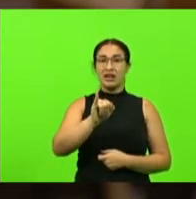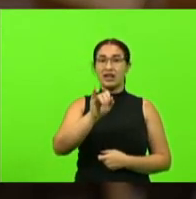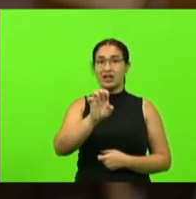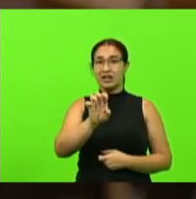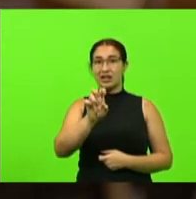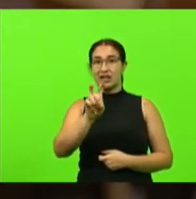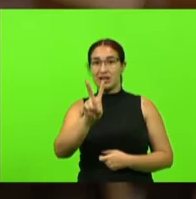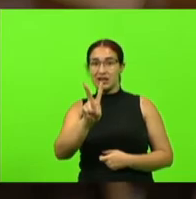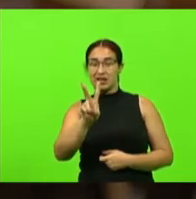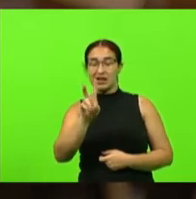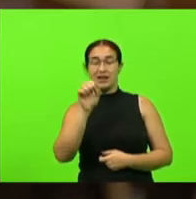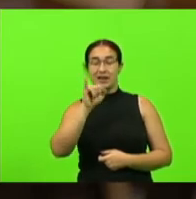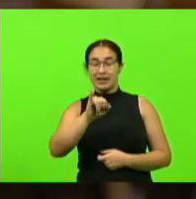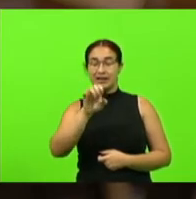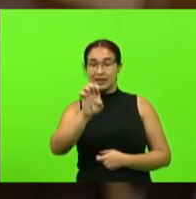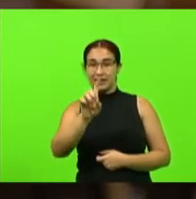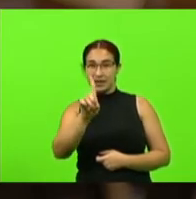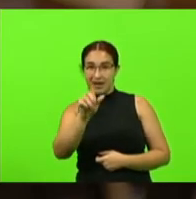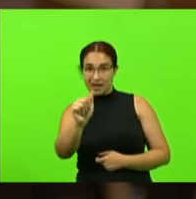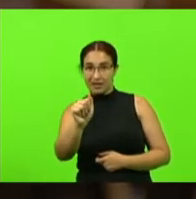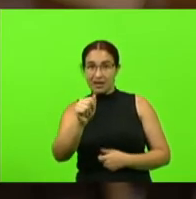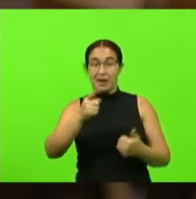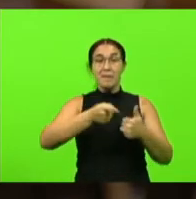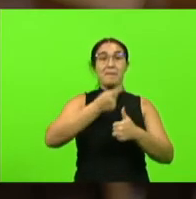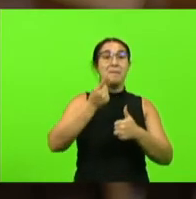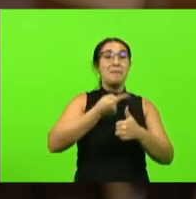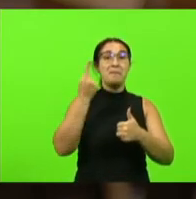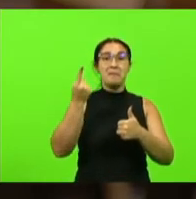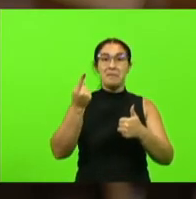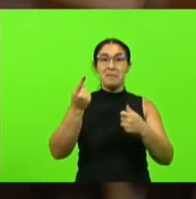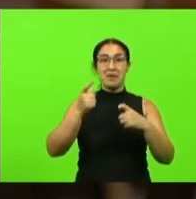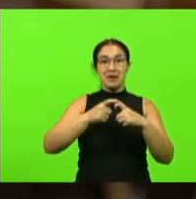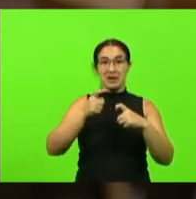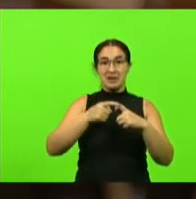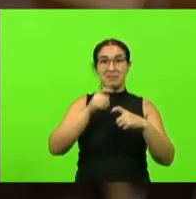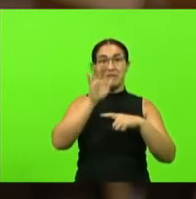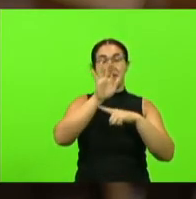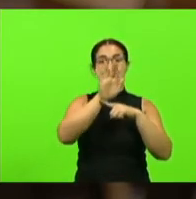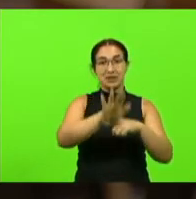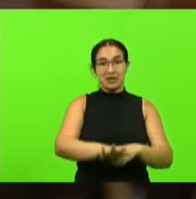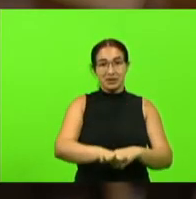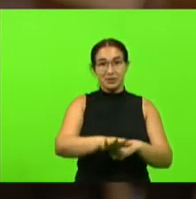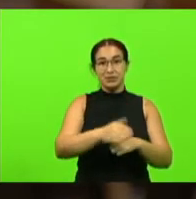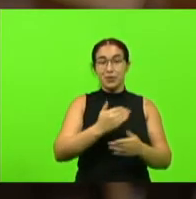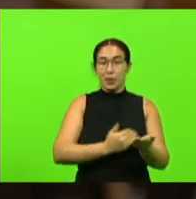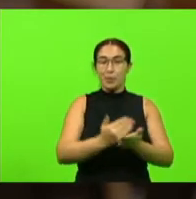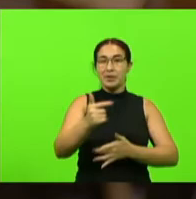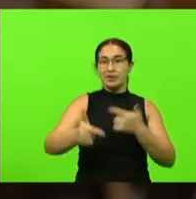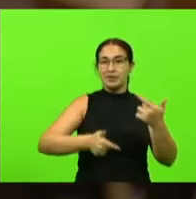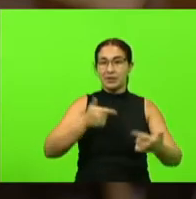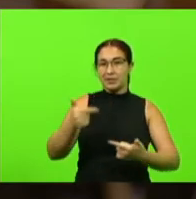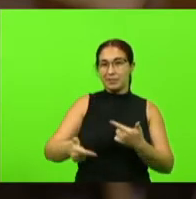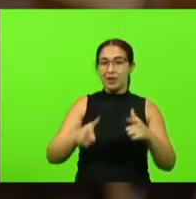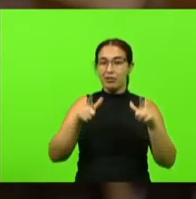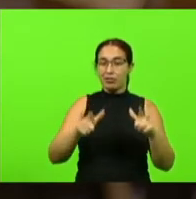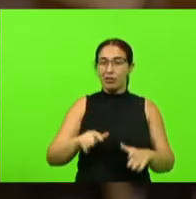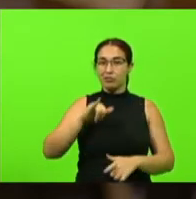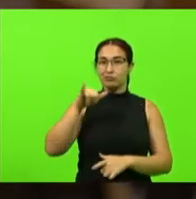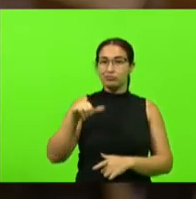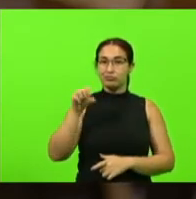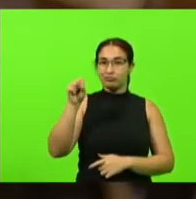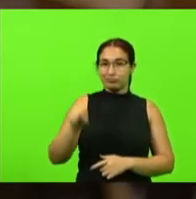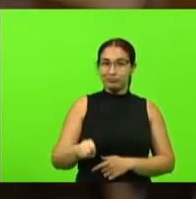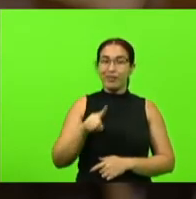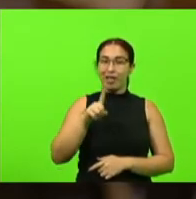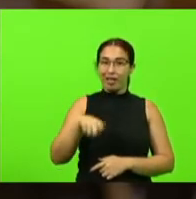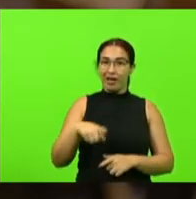Galastri que foi a primeira médica a atuar em Jaraguá do Sul também uma obstetra uma ginecologista